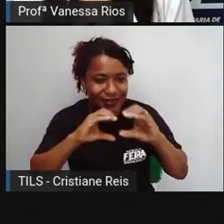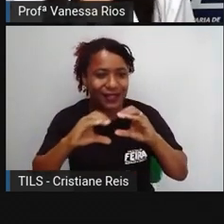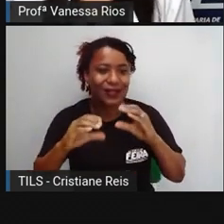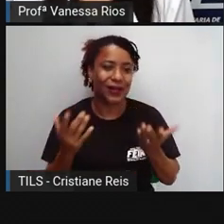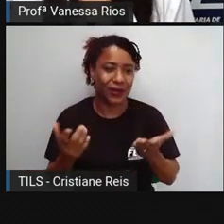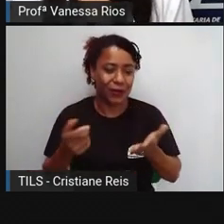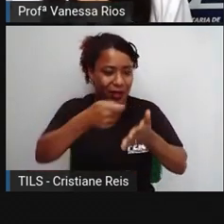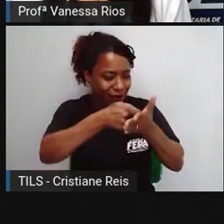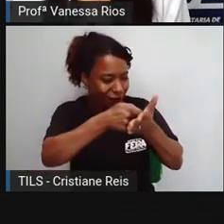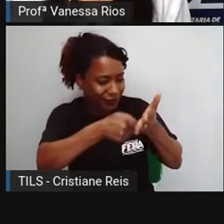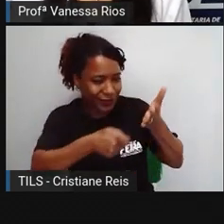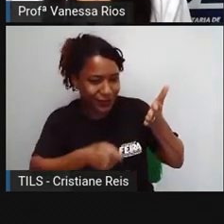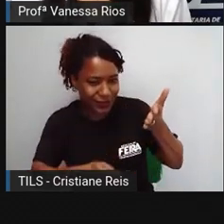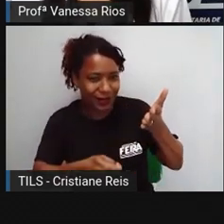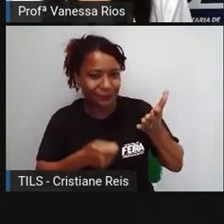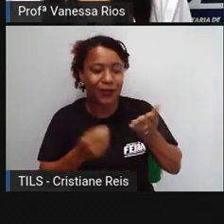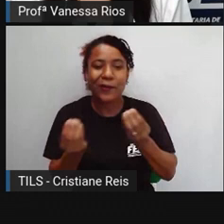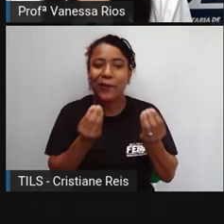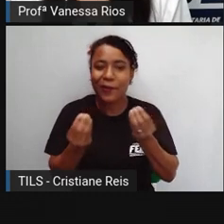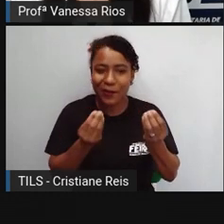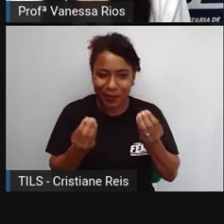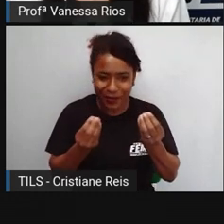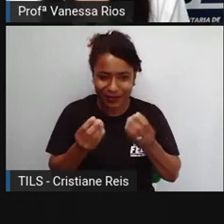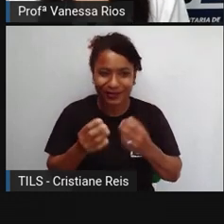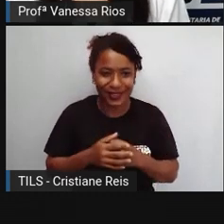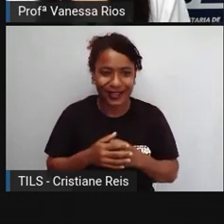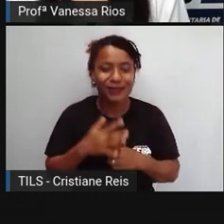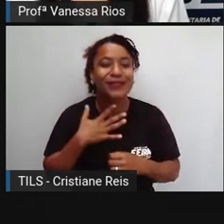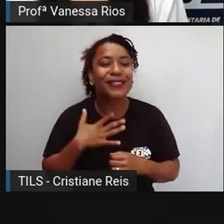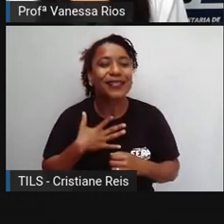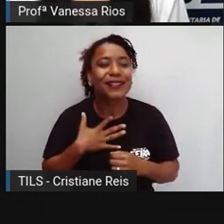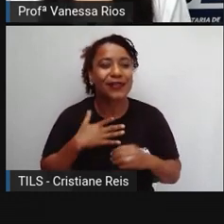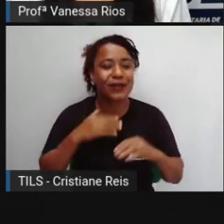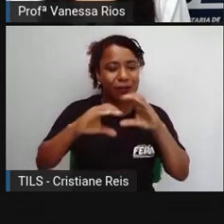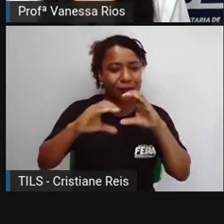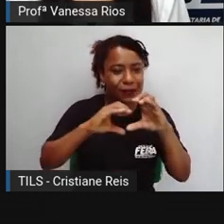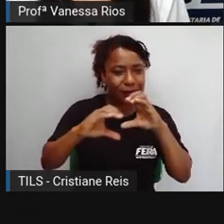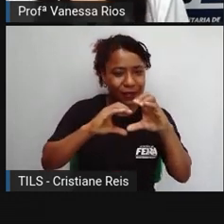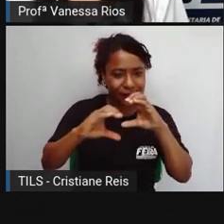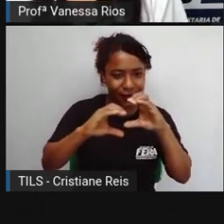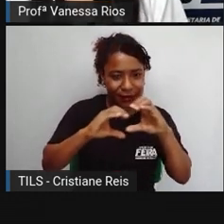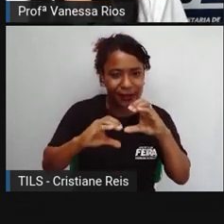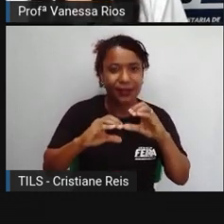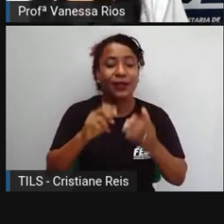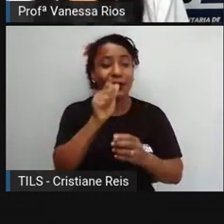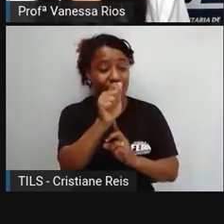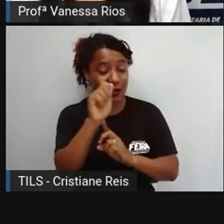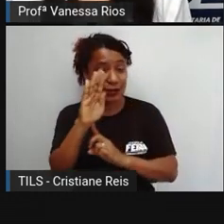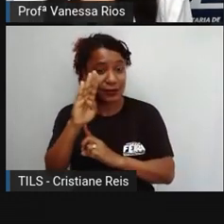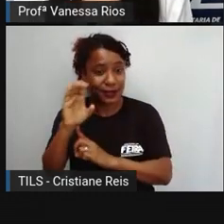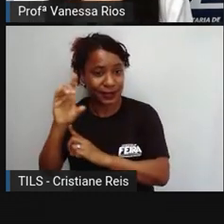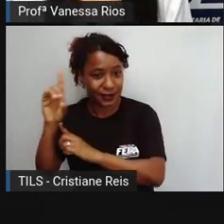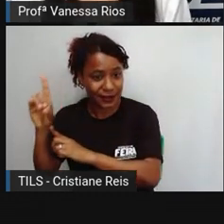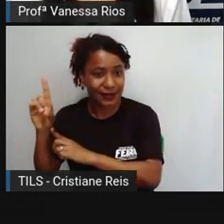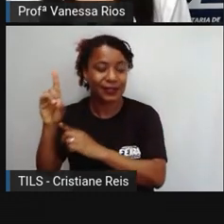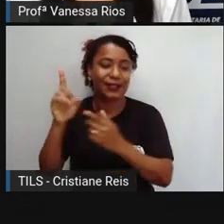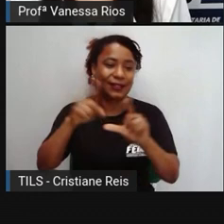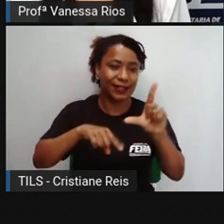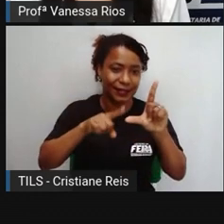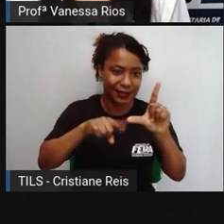registrar aquilo que se desejava comunicar, e a invenção aí dos alfabetos, das letras,